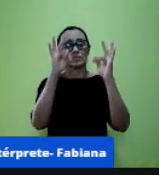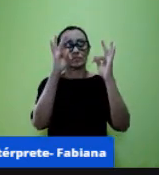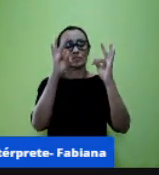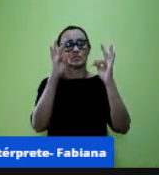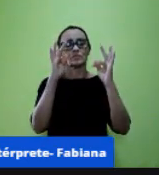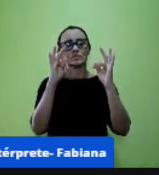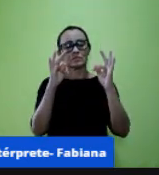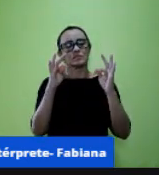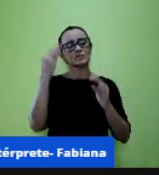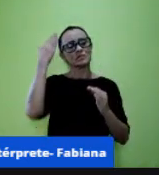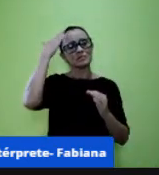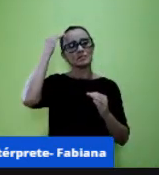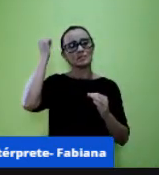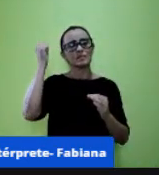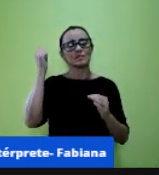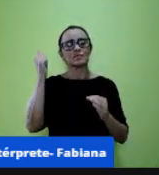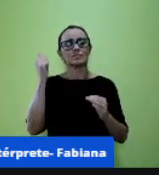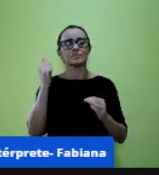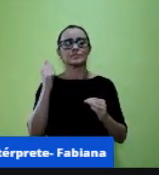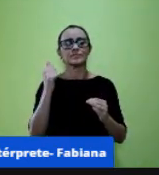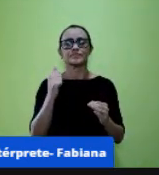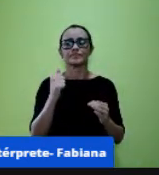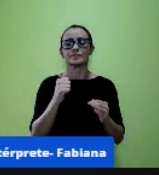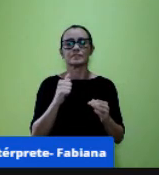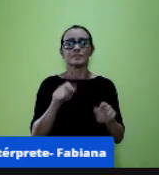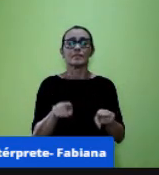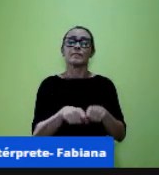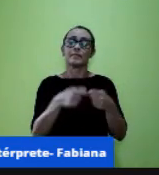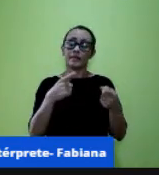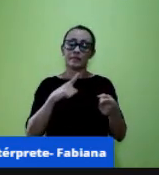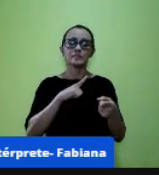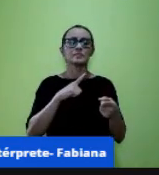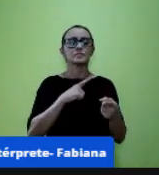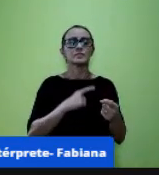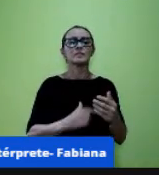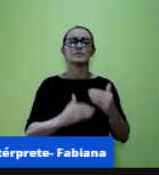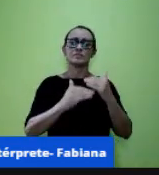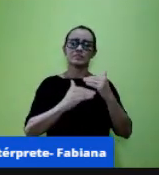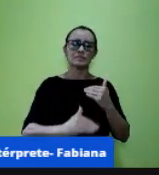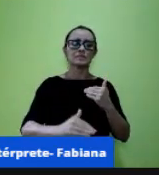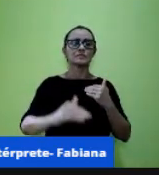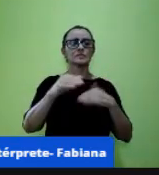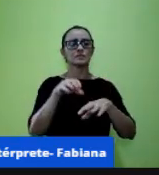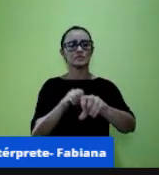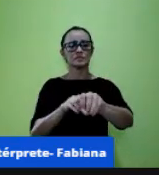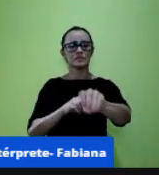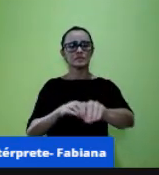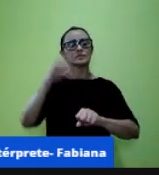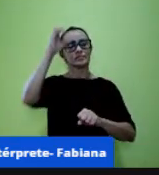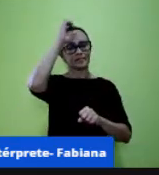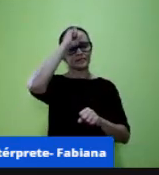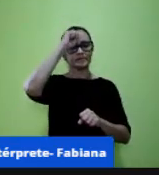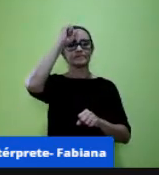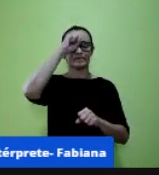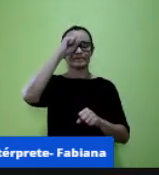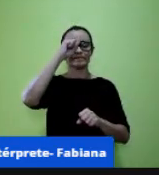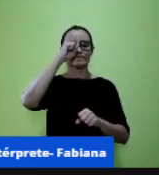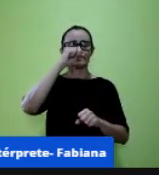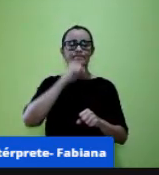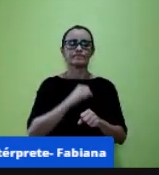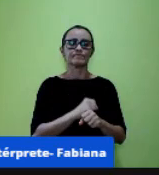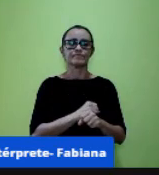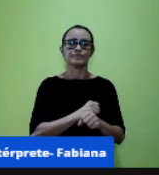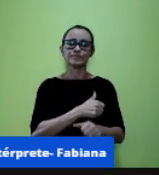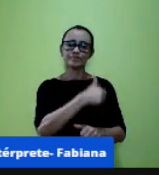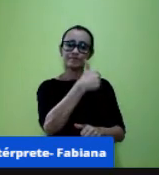mas alguém há um processo de ensino e aprendizagem eu acho que o primeiro elemento que a gente